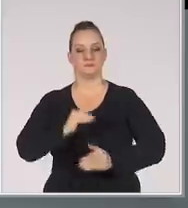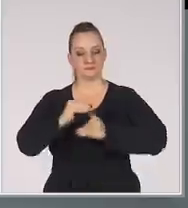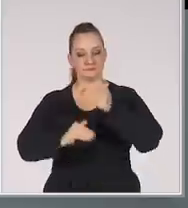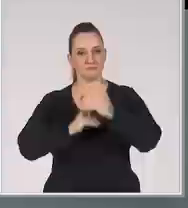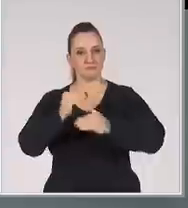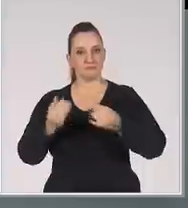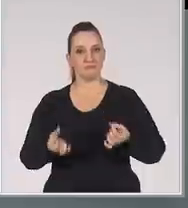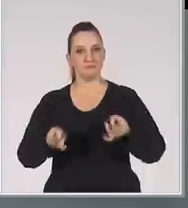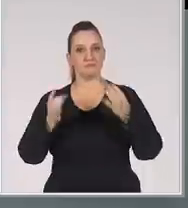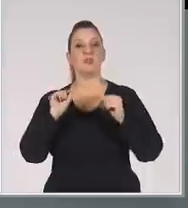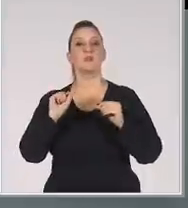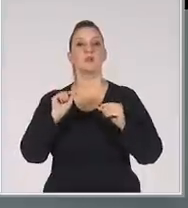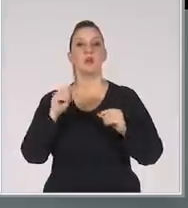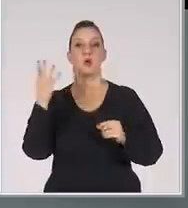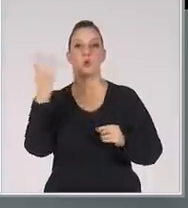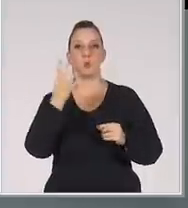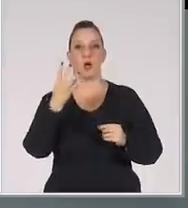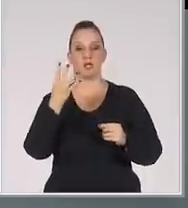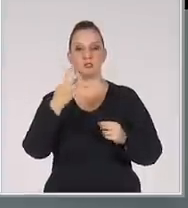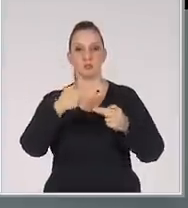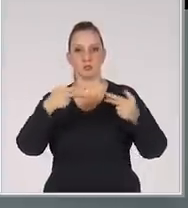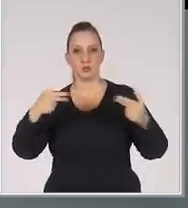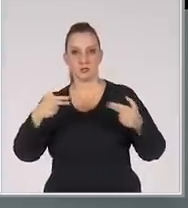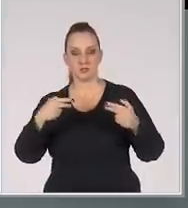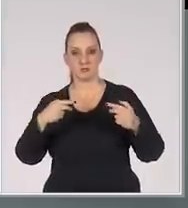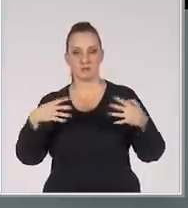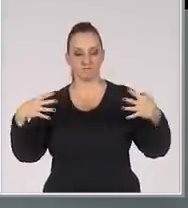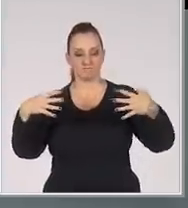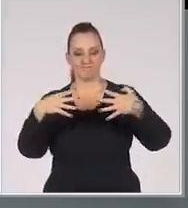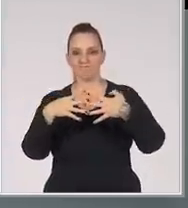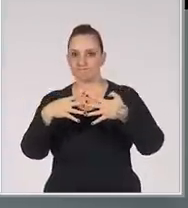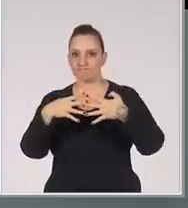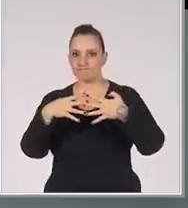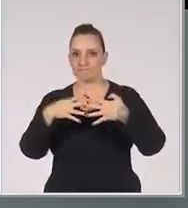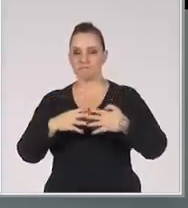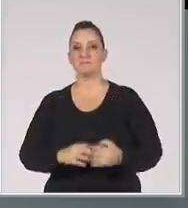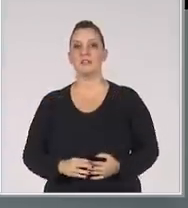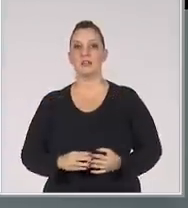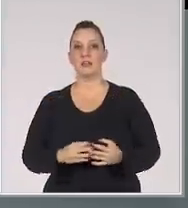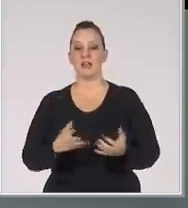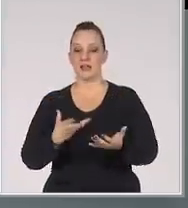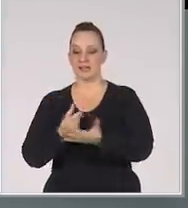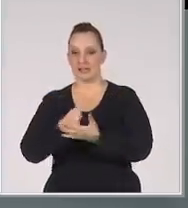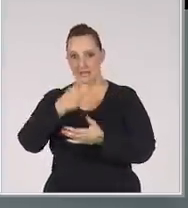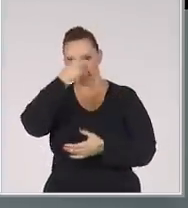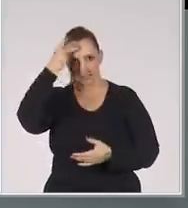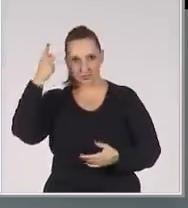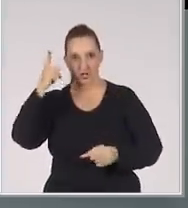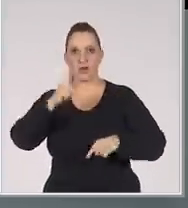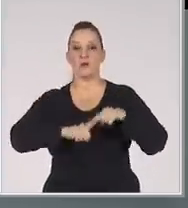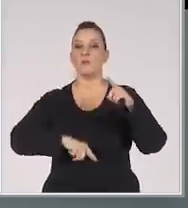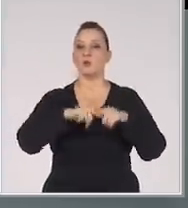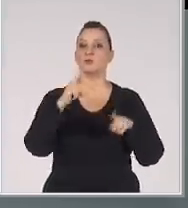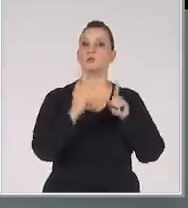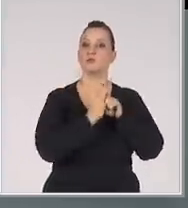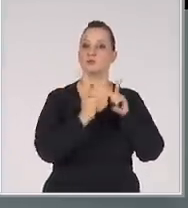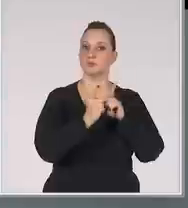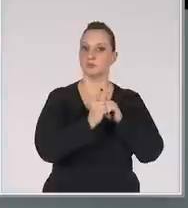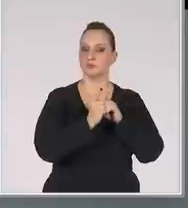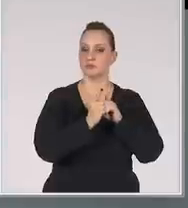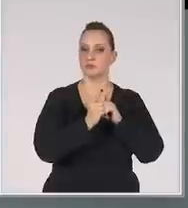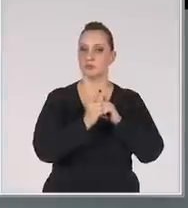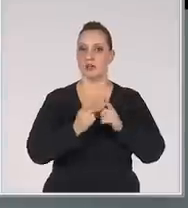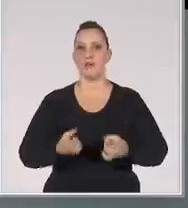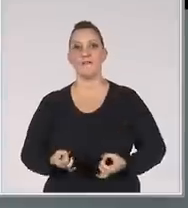processo de vendas Considera quatro elementos Que se relacionam entre si Cliente Produto-serviço